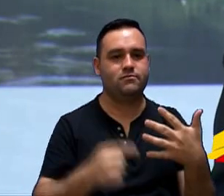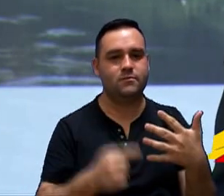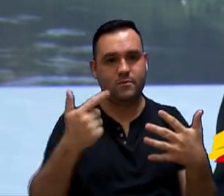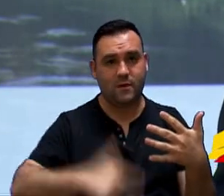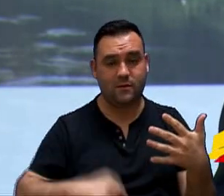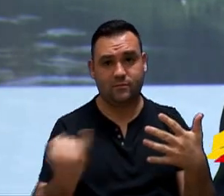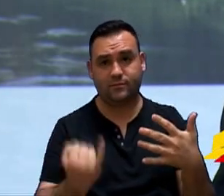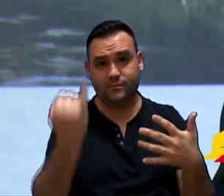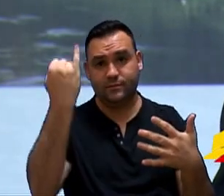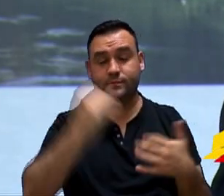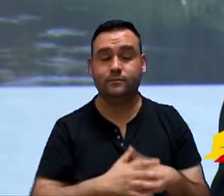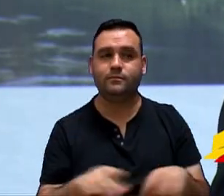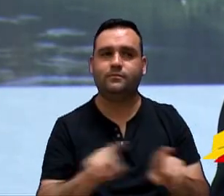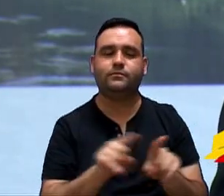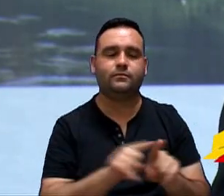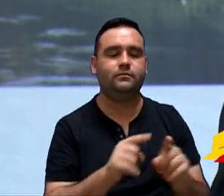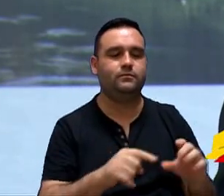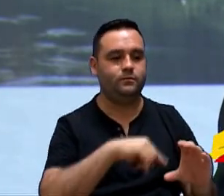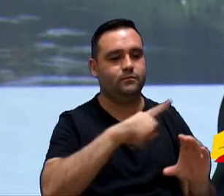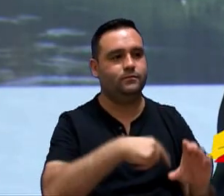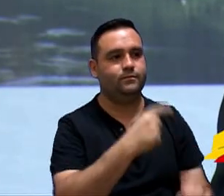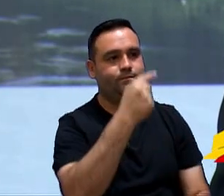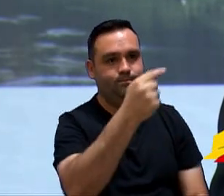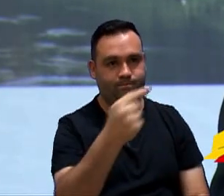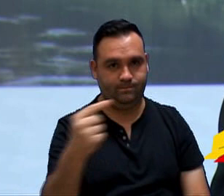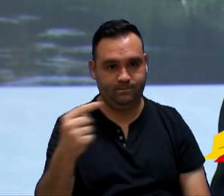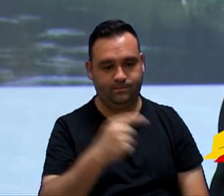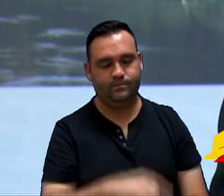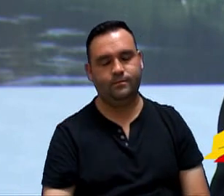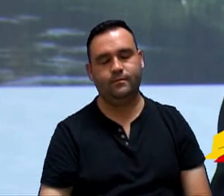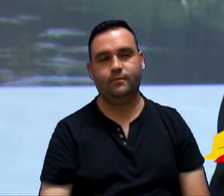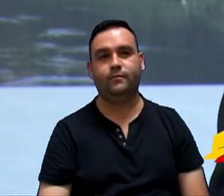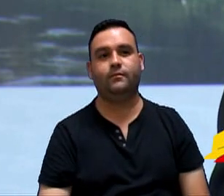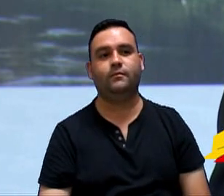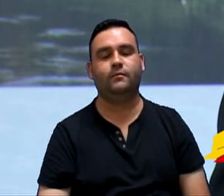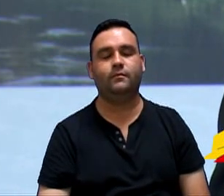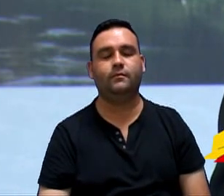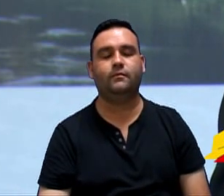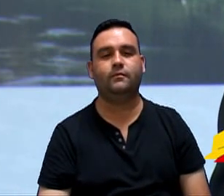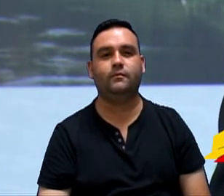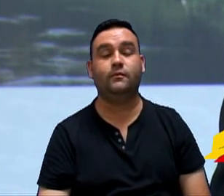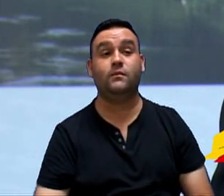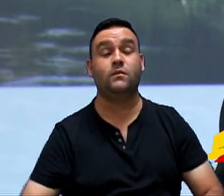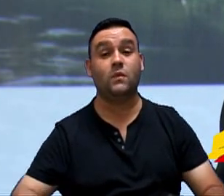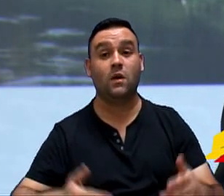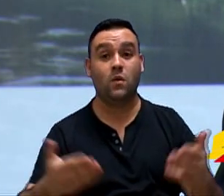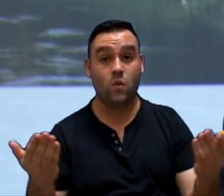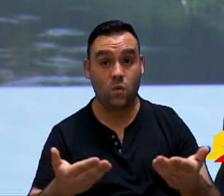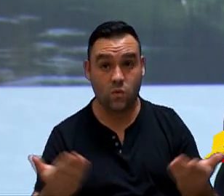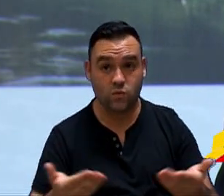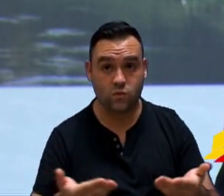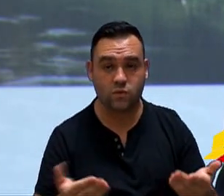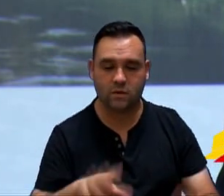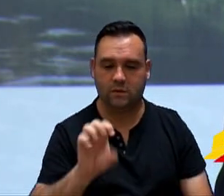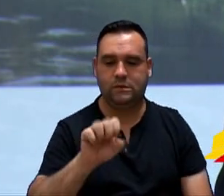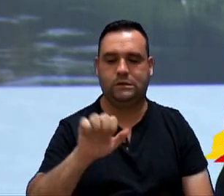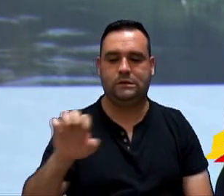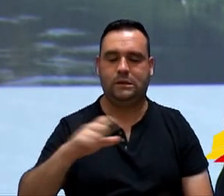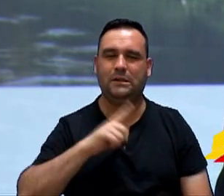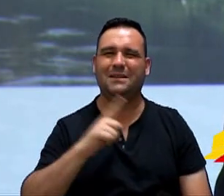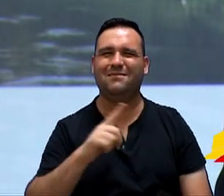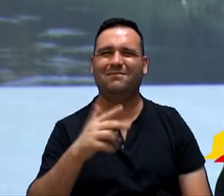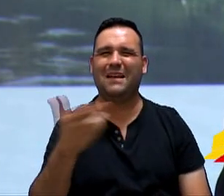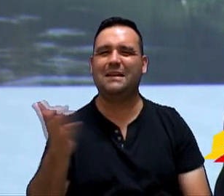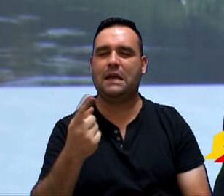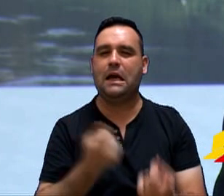que eu acho que é importante. Com a individualização, hoje, o SAI tem uma